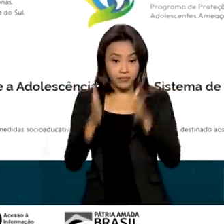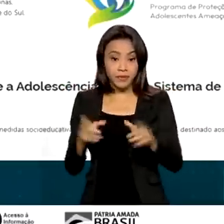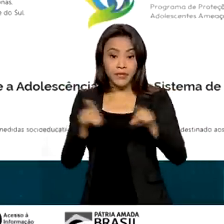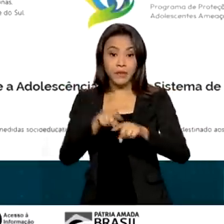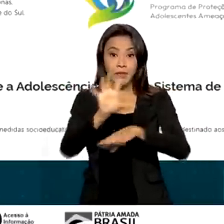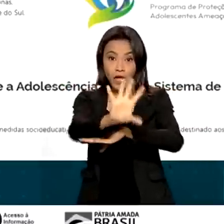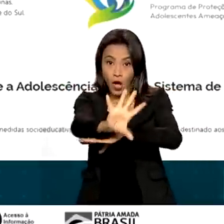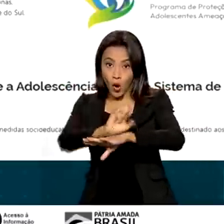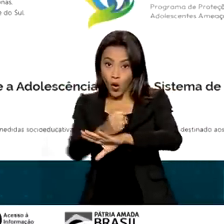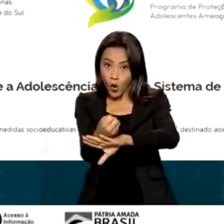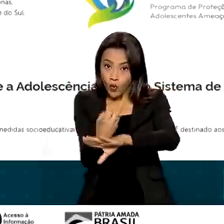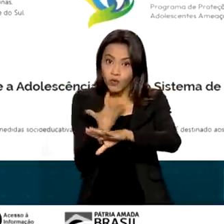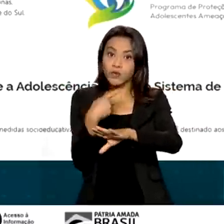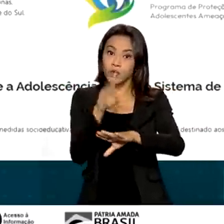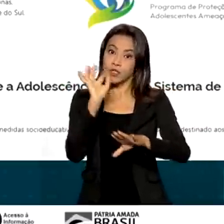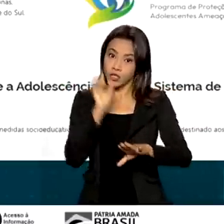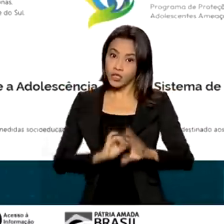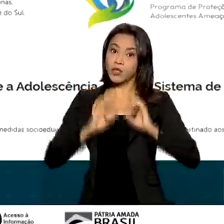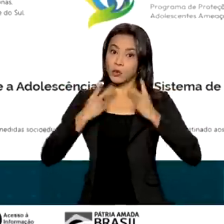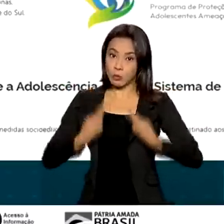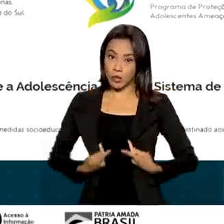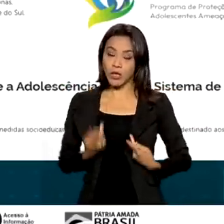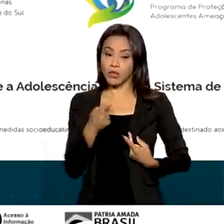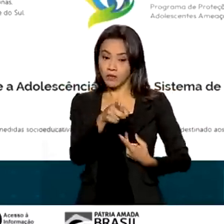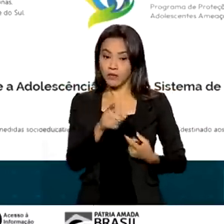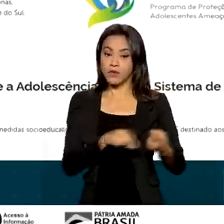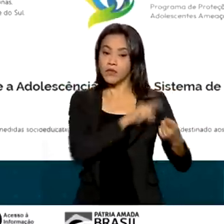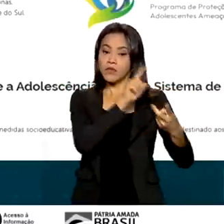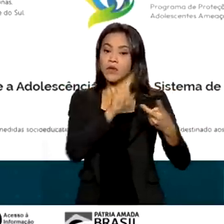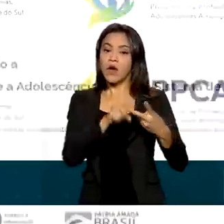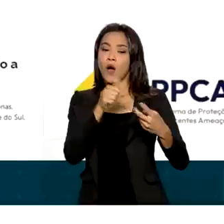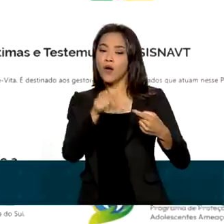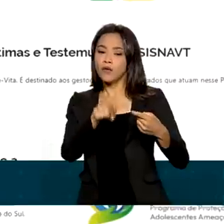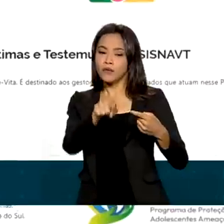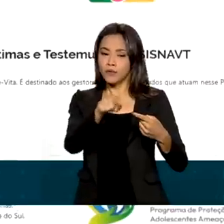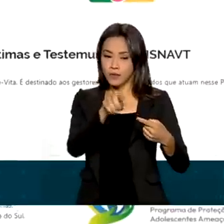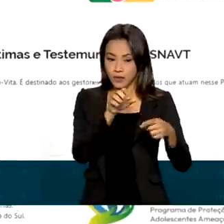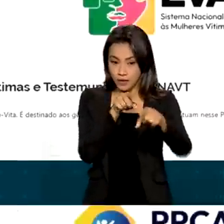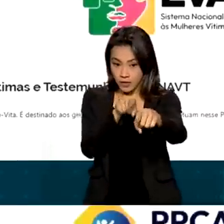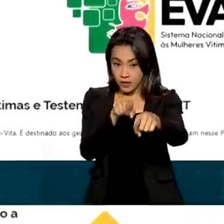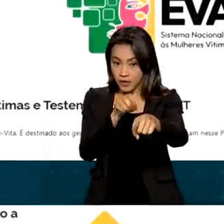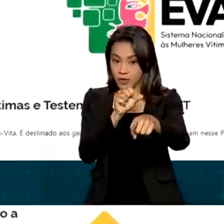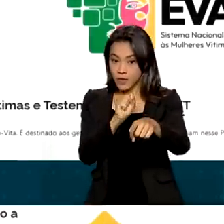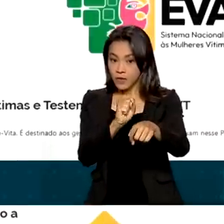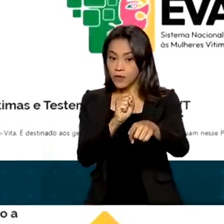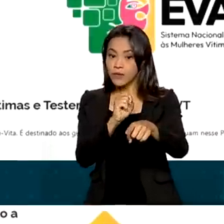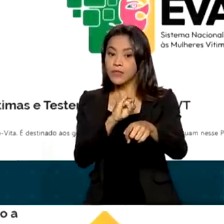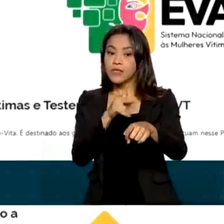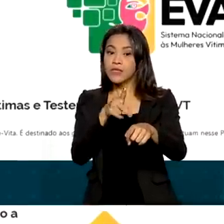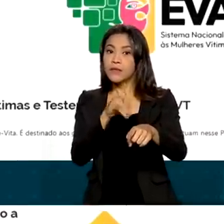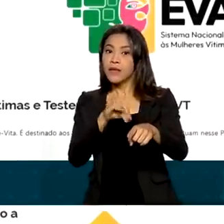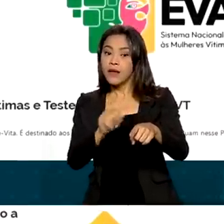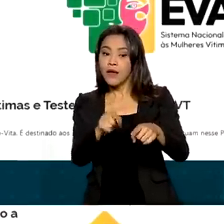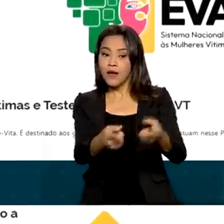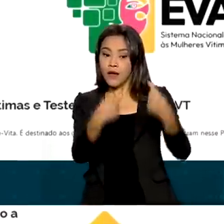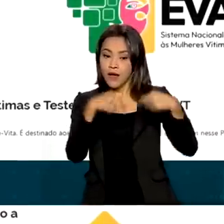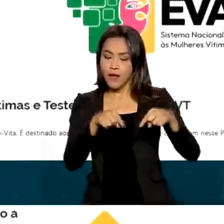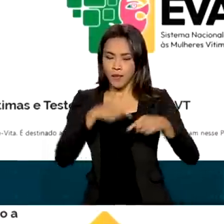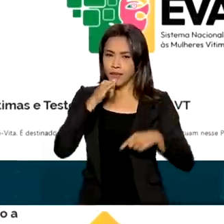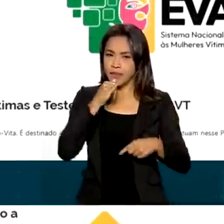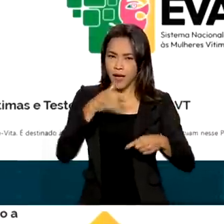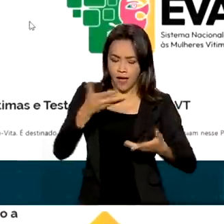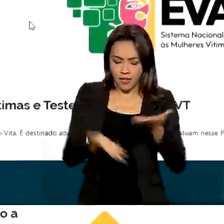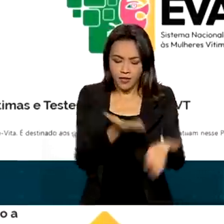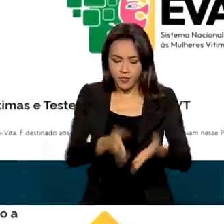Direitos Humanos já disponíveis. São elas o Sistema Nacional de Direitos Humanos, que atende desde uma criança que